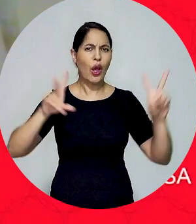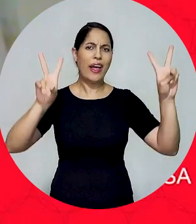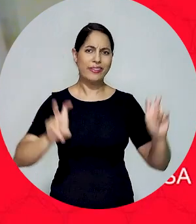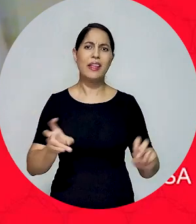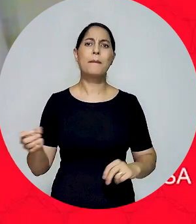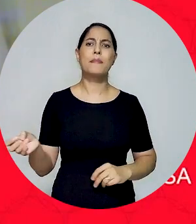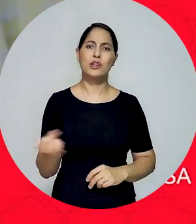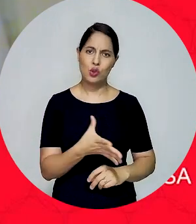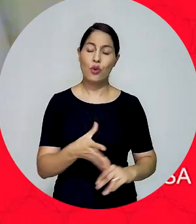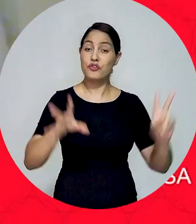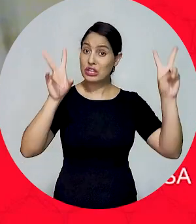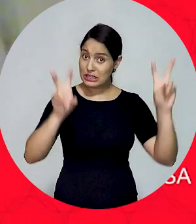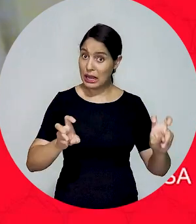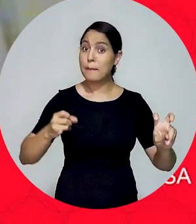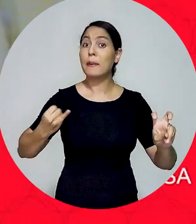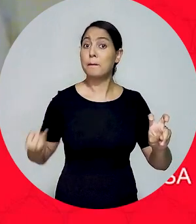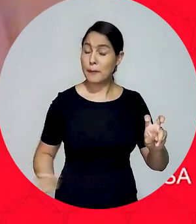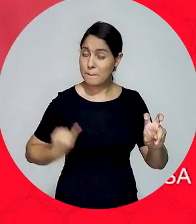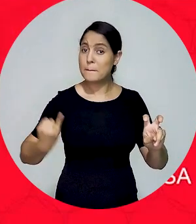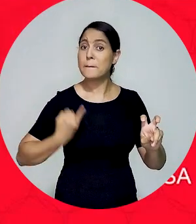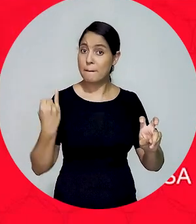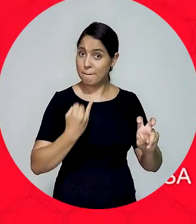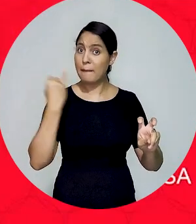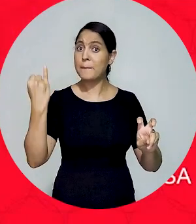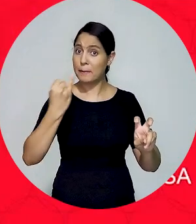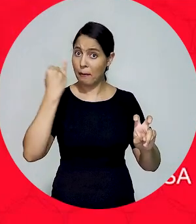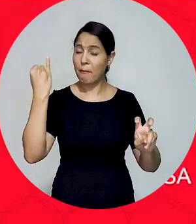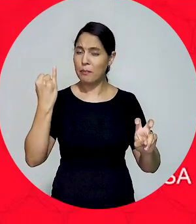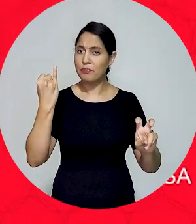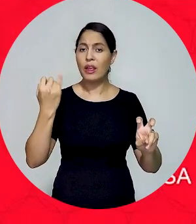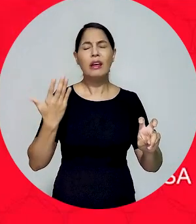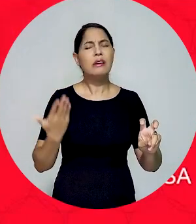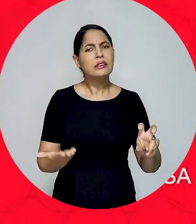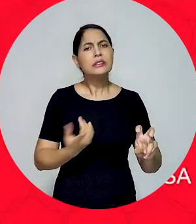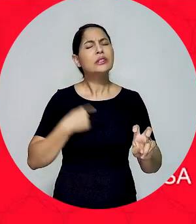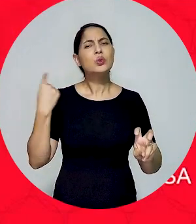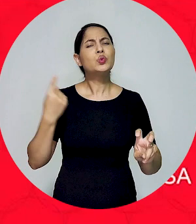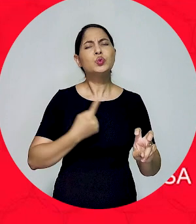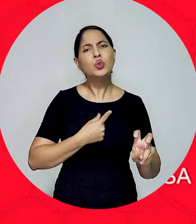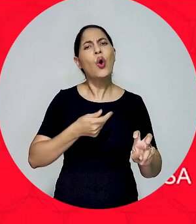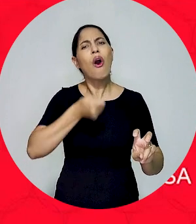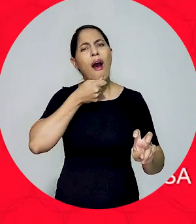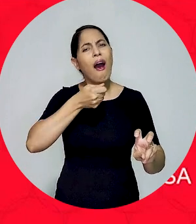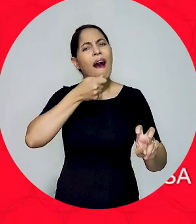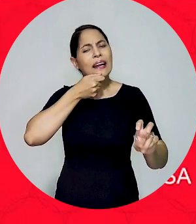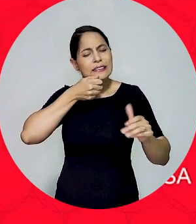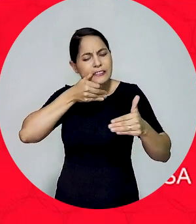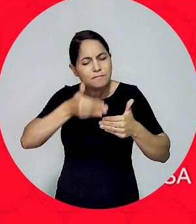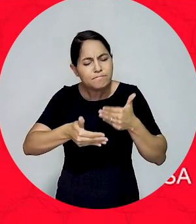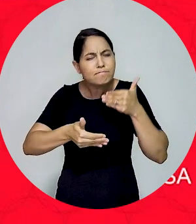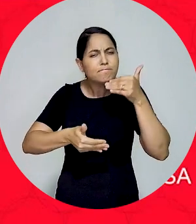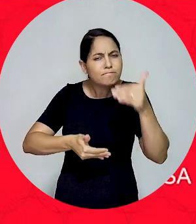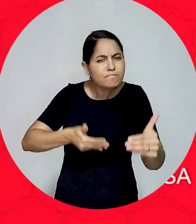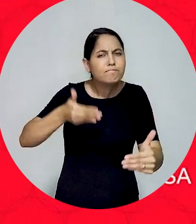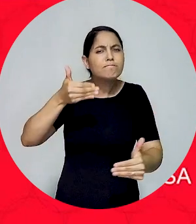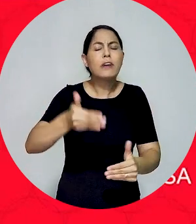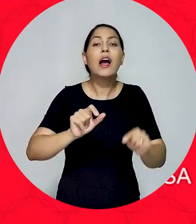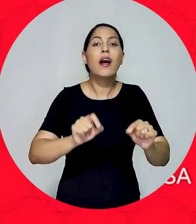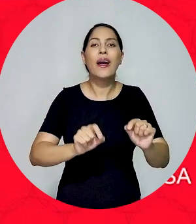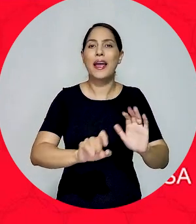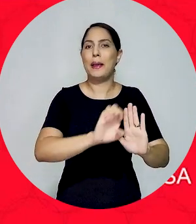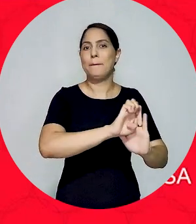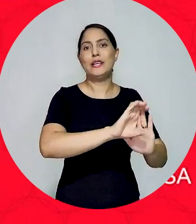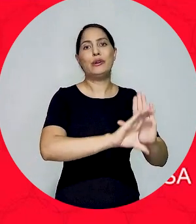um tema muito novo, muito relevante em mãos, e que ainda estamos desbravando esse